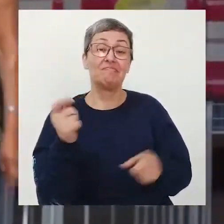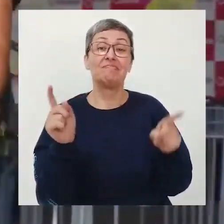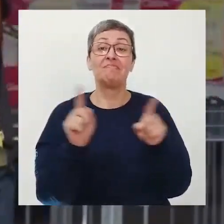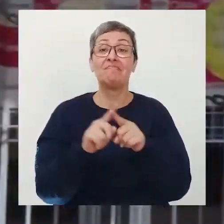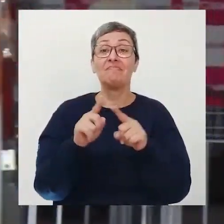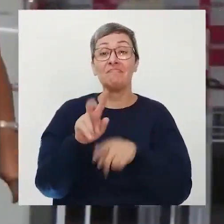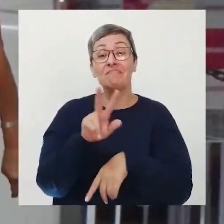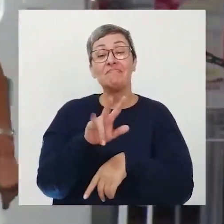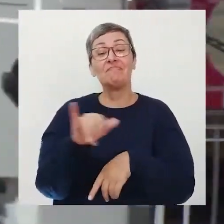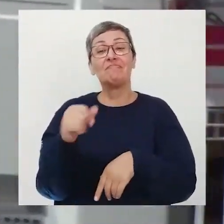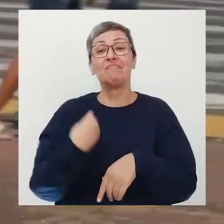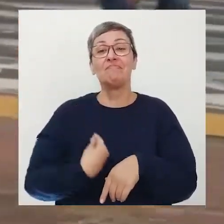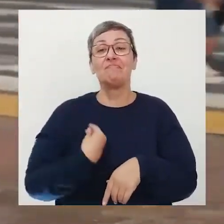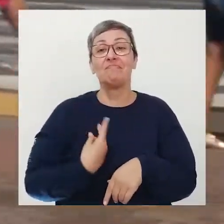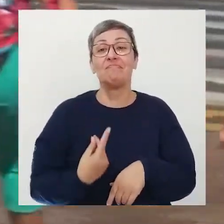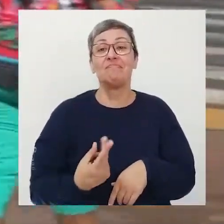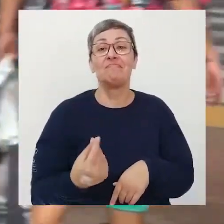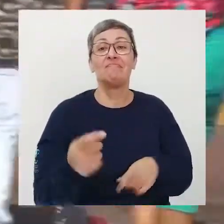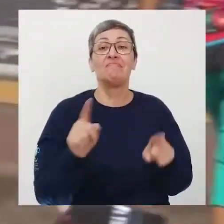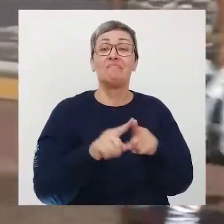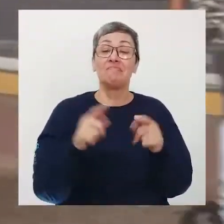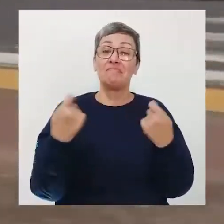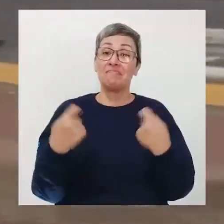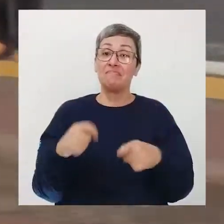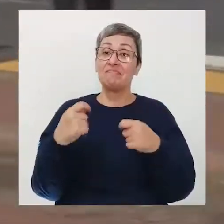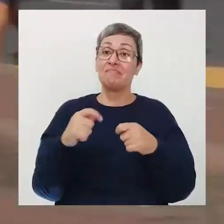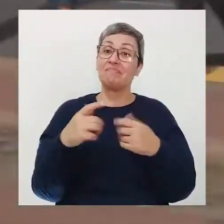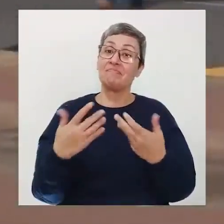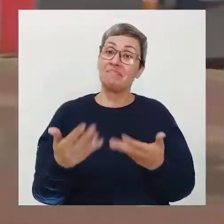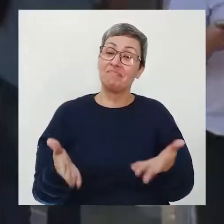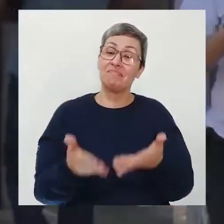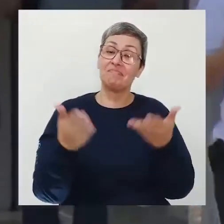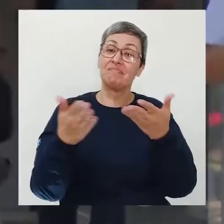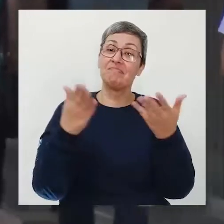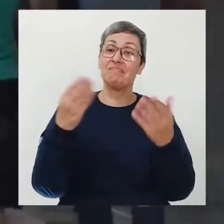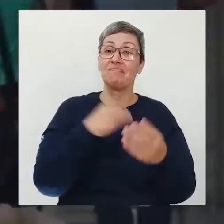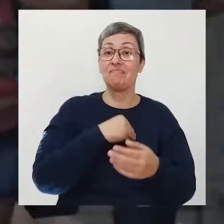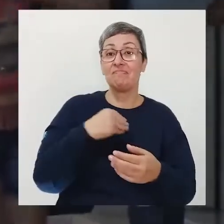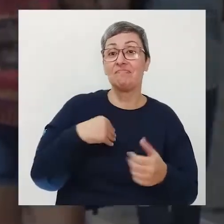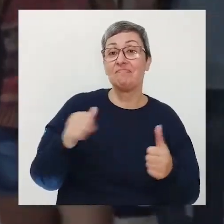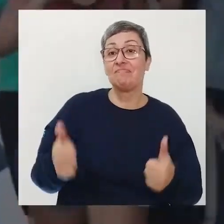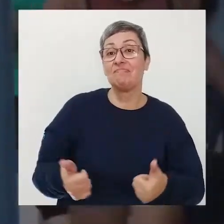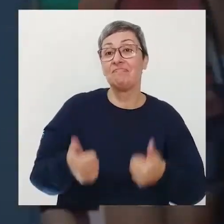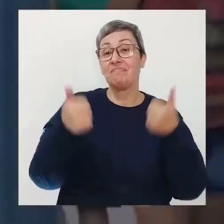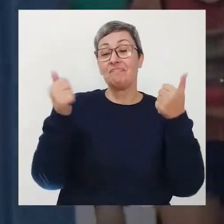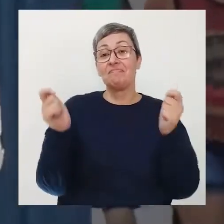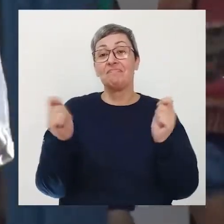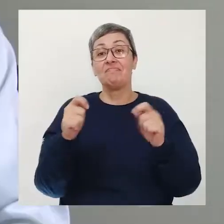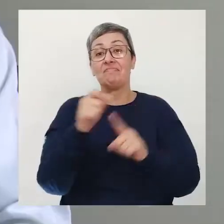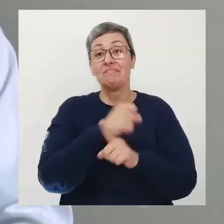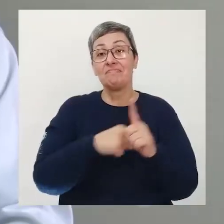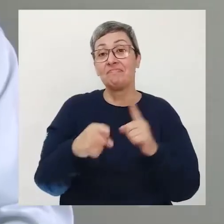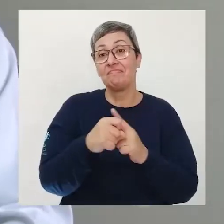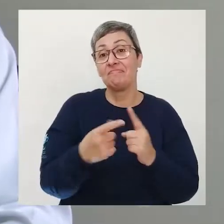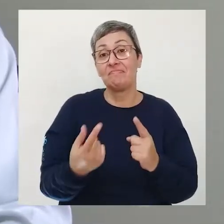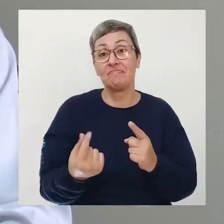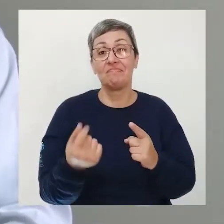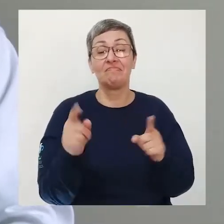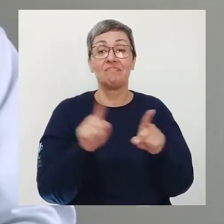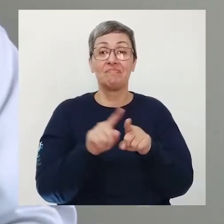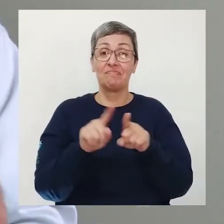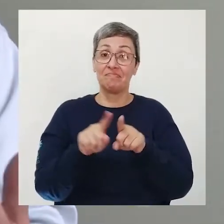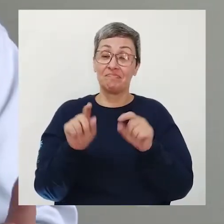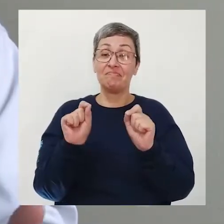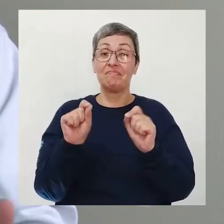ao progresso da medicina melhoria das condições socioeconômicas e não menos ao estilo de vida se conquistou